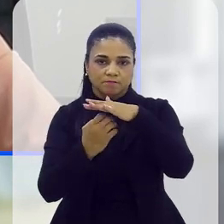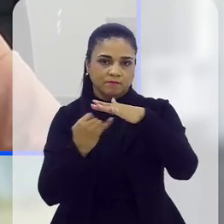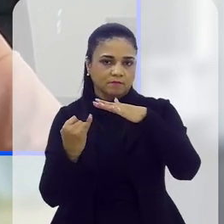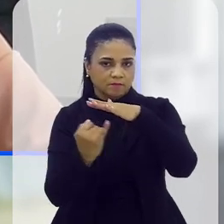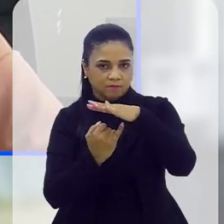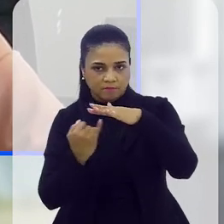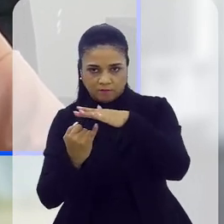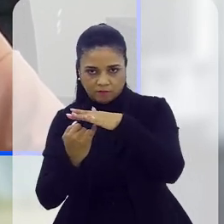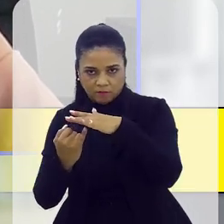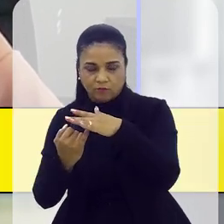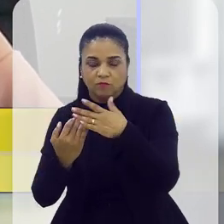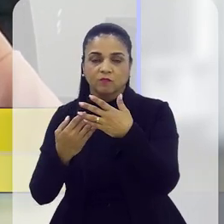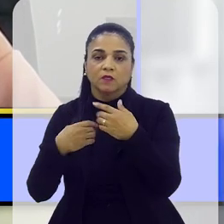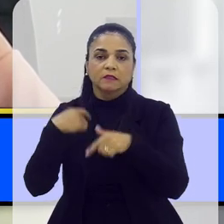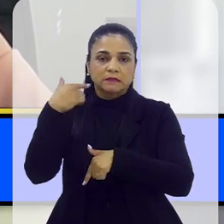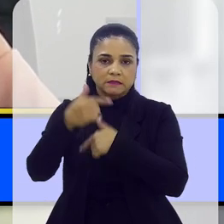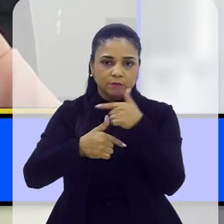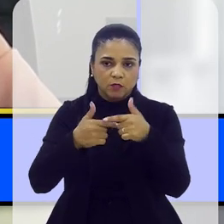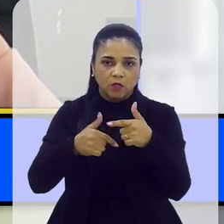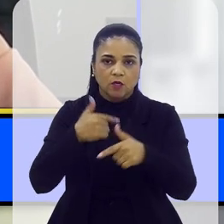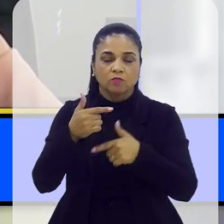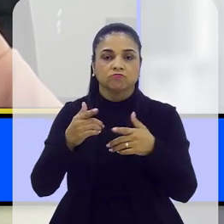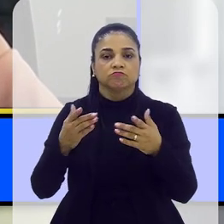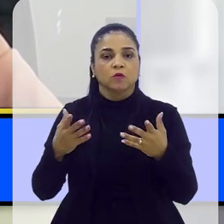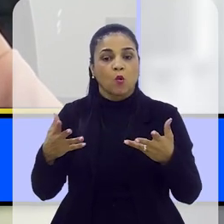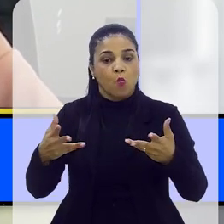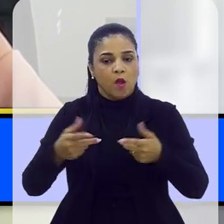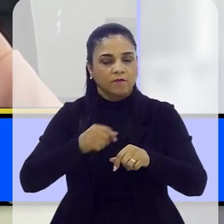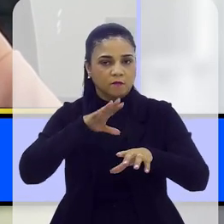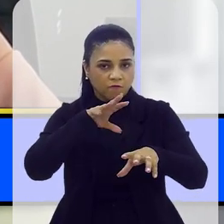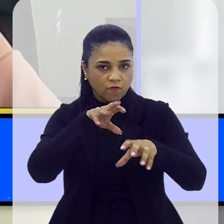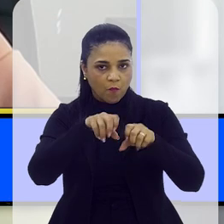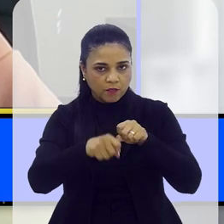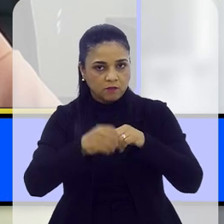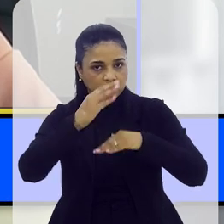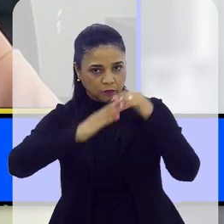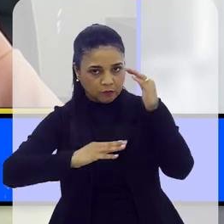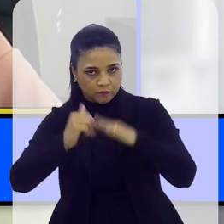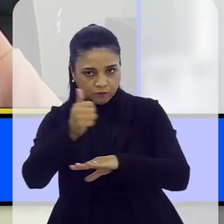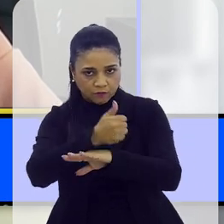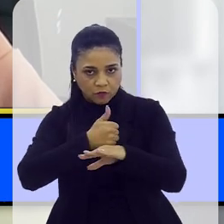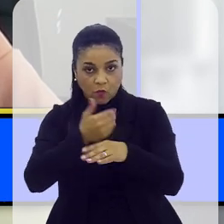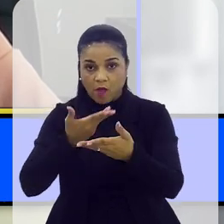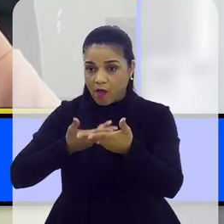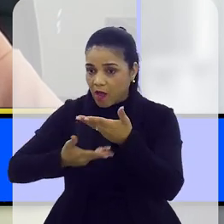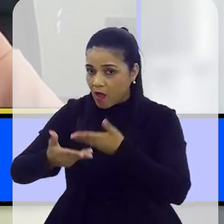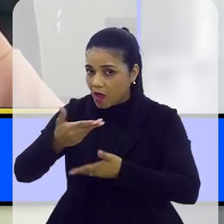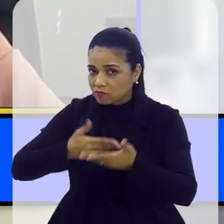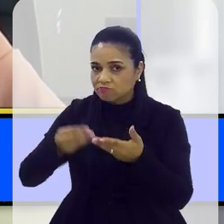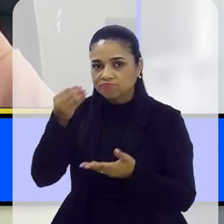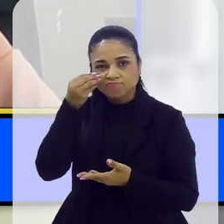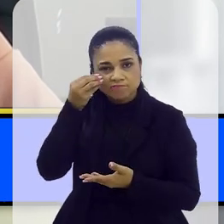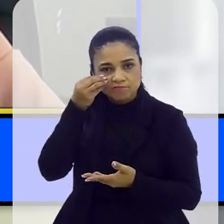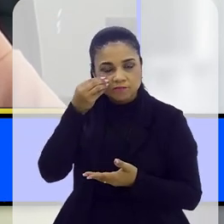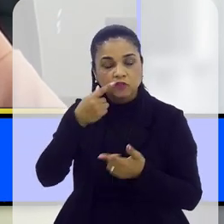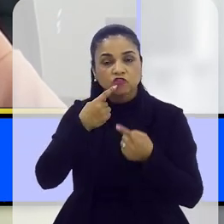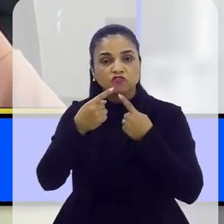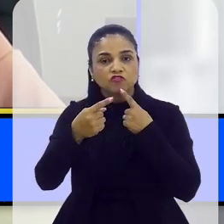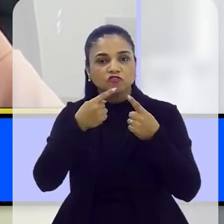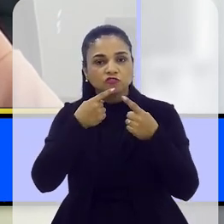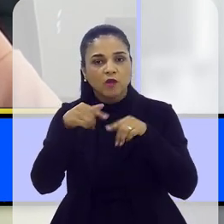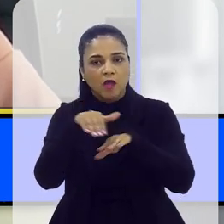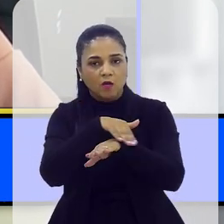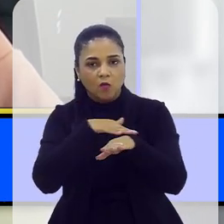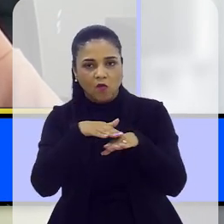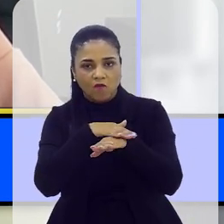diversos atores. Então, vamos trabalhar na qualificação dos profissionais, vamos tentar uma articulação de